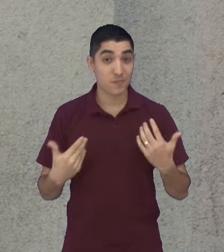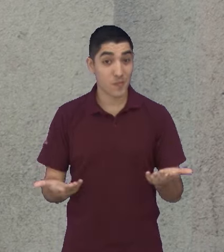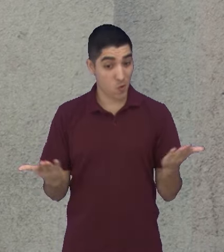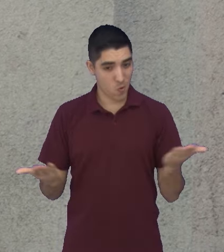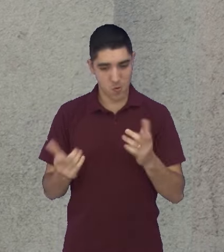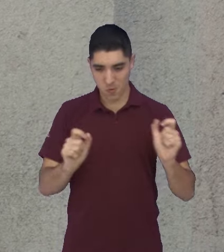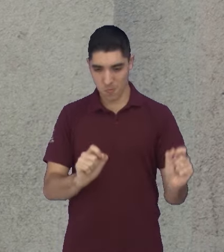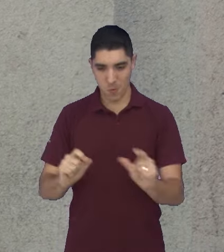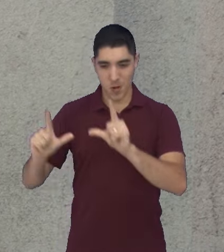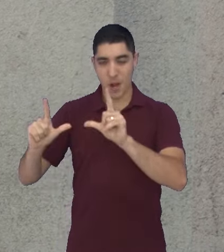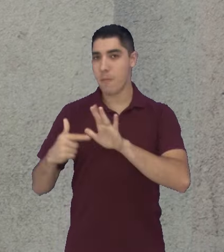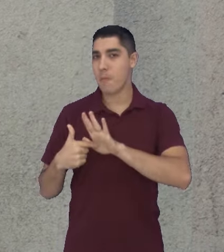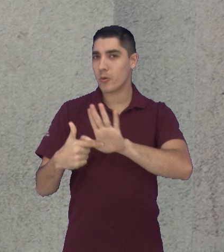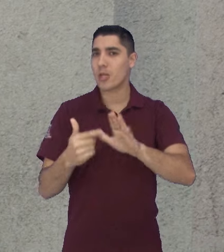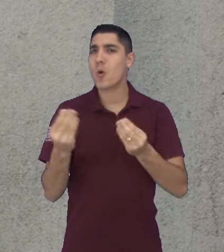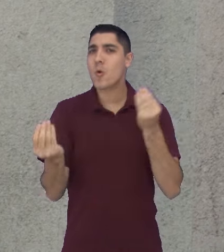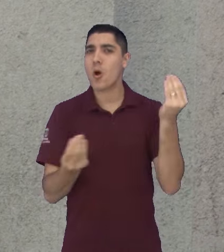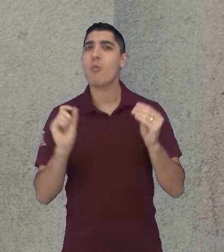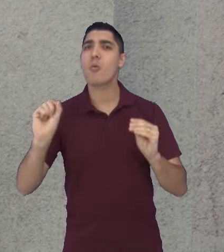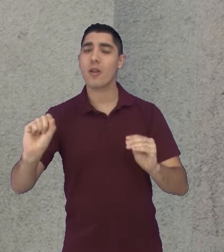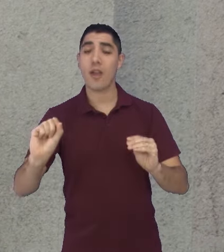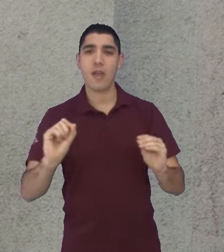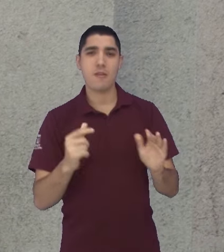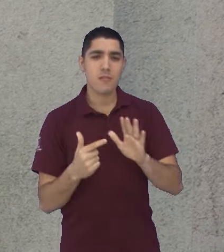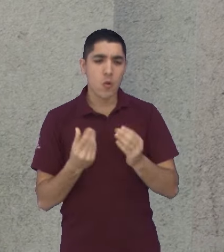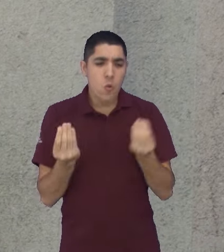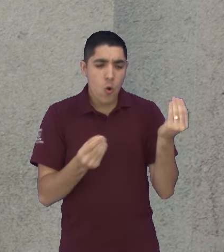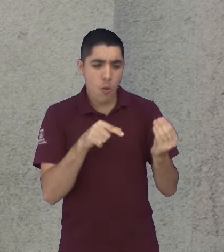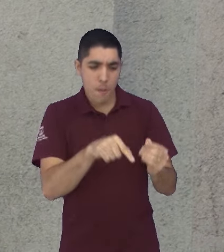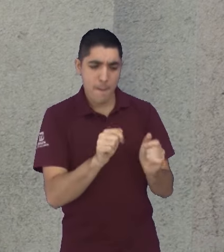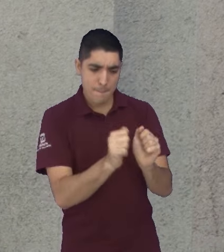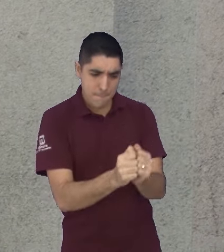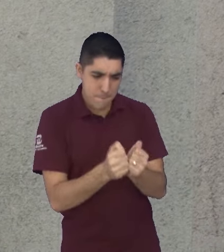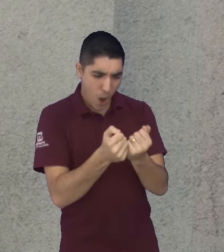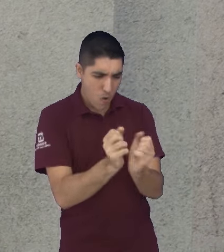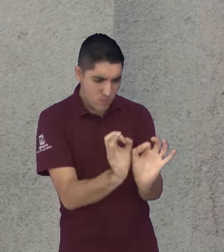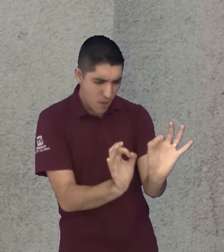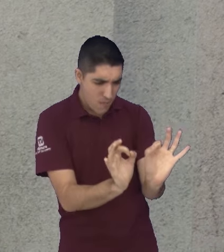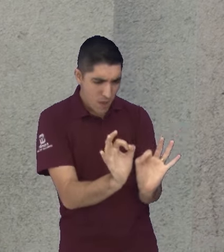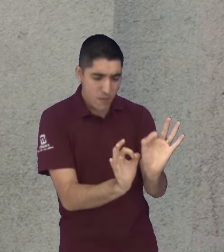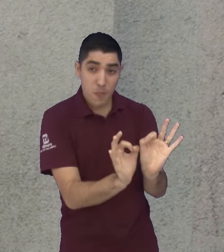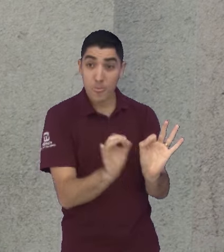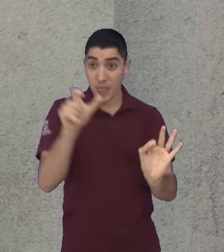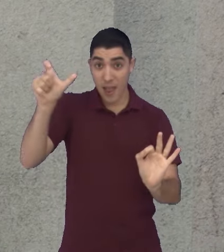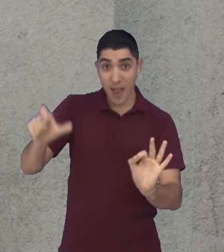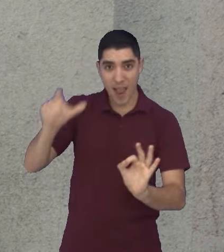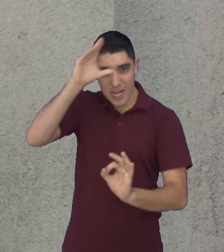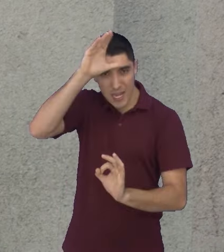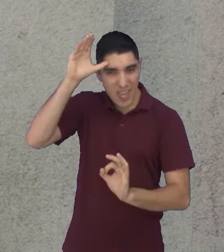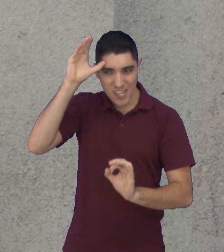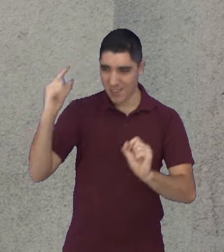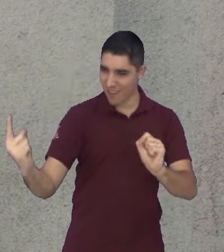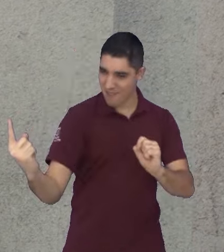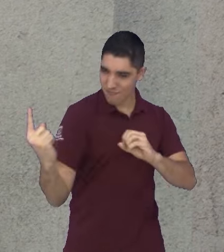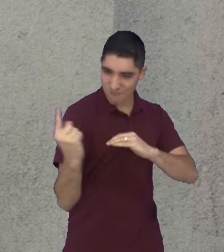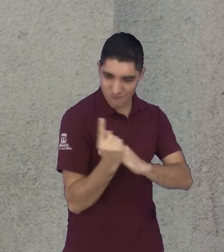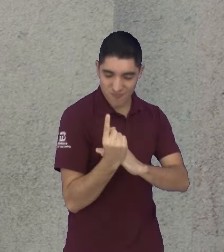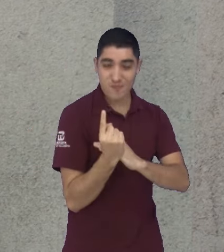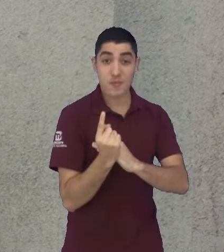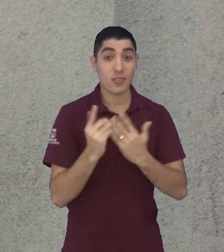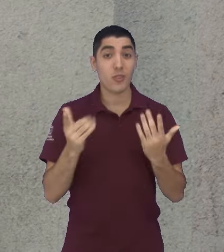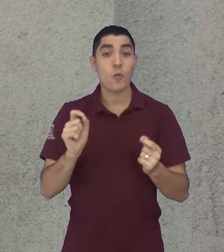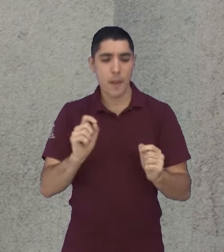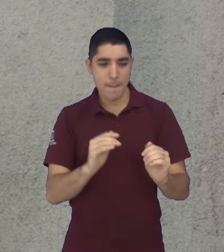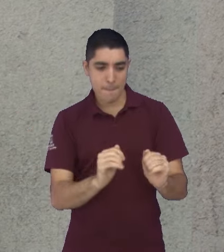estar do outro lado do balcão para conferir como oferecer esse serviço e fidelizar o cliente. É o mercado da panificação